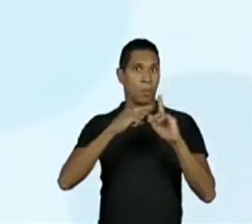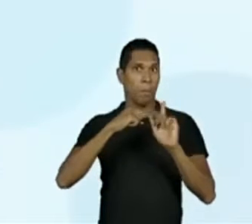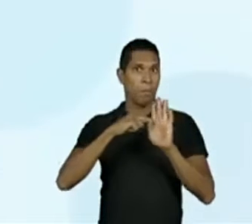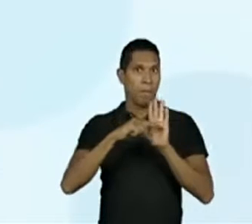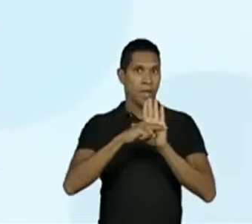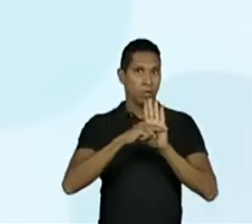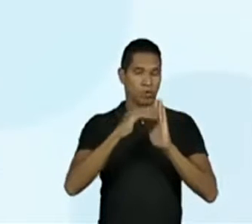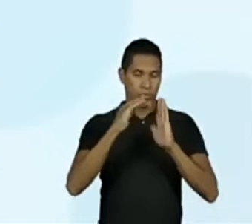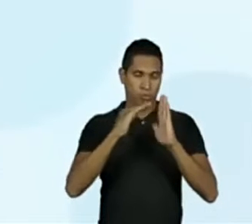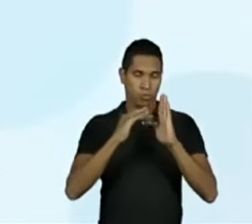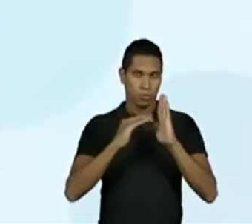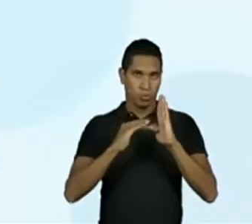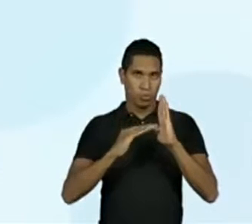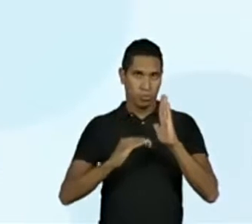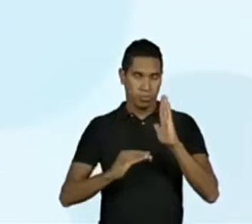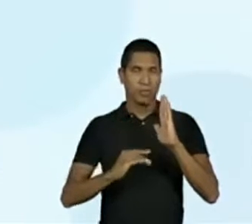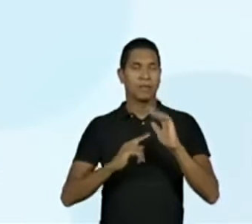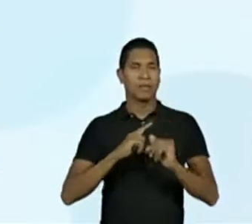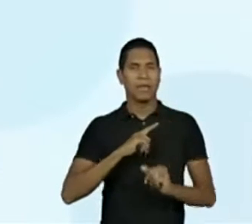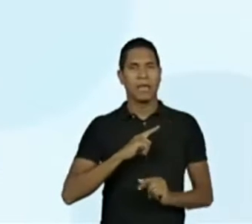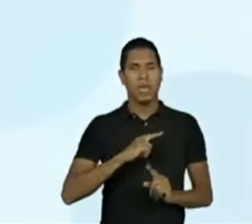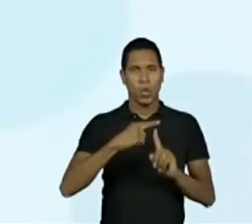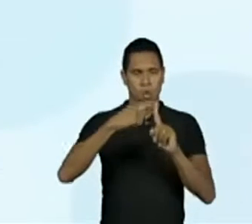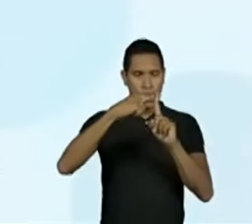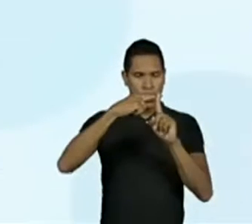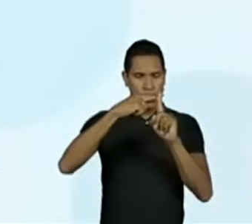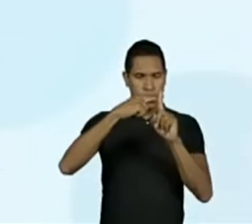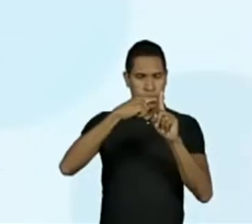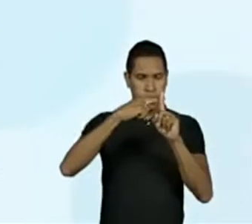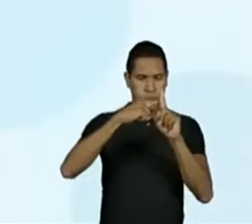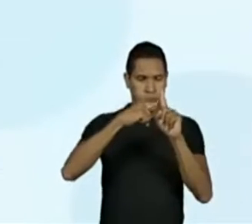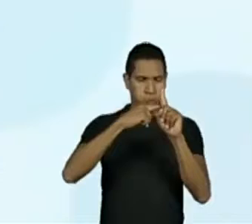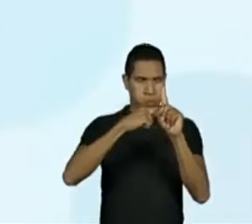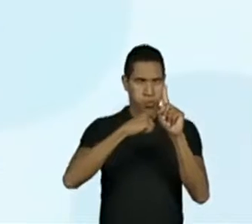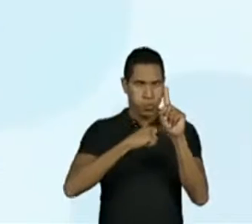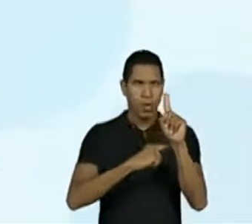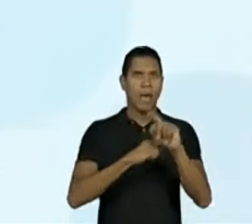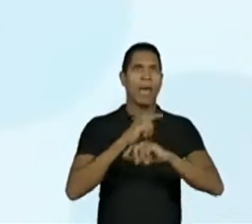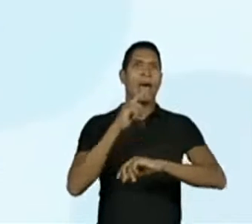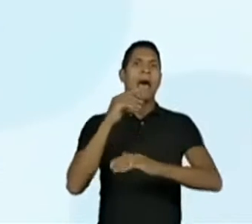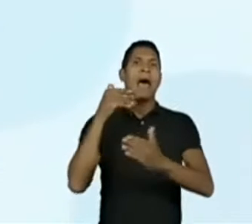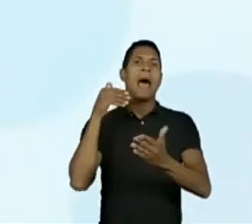temperatura cai 5 graus até o início da noite.